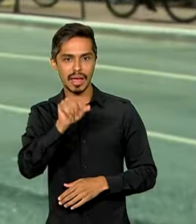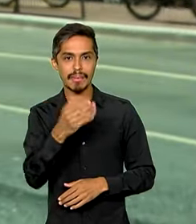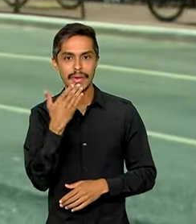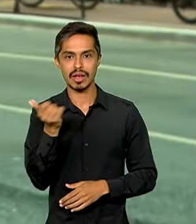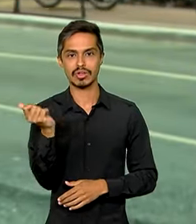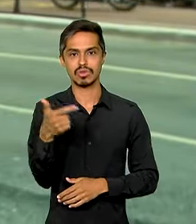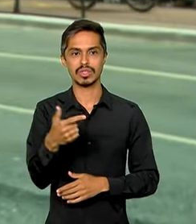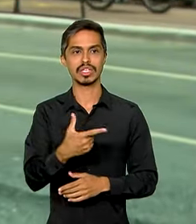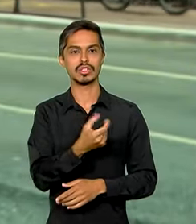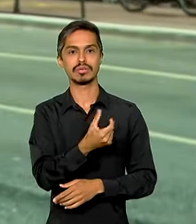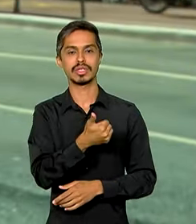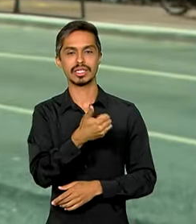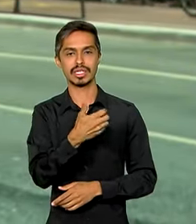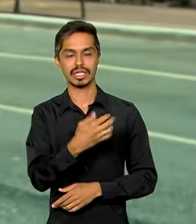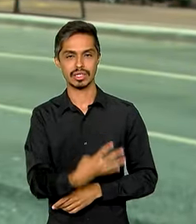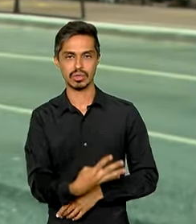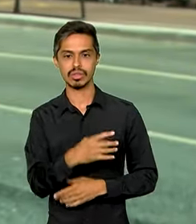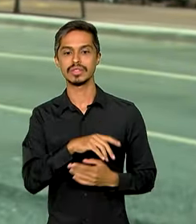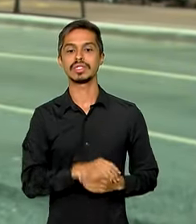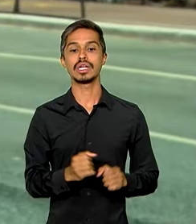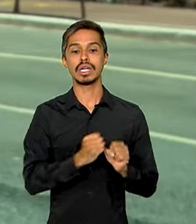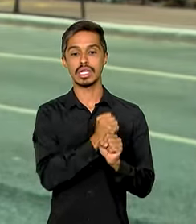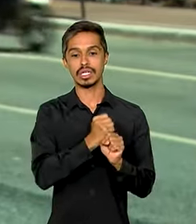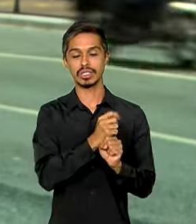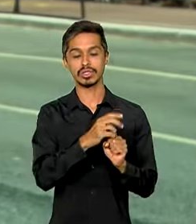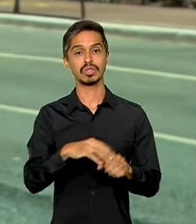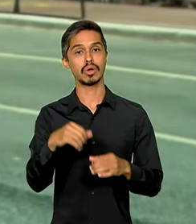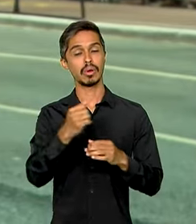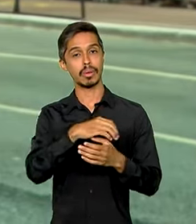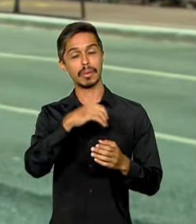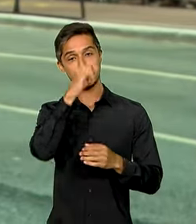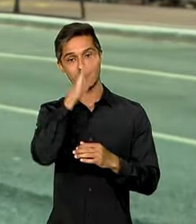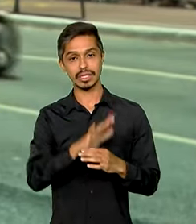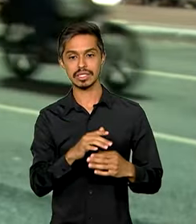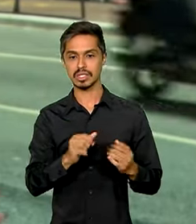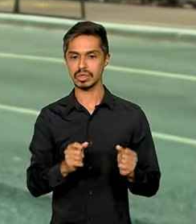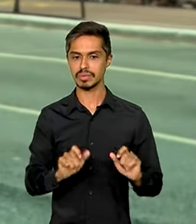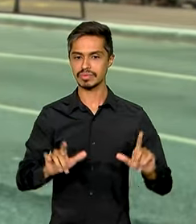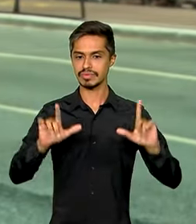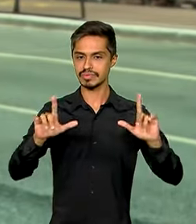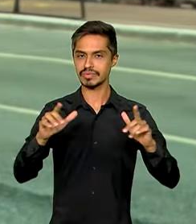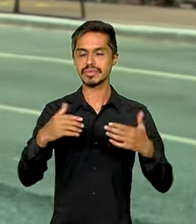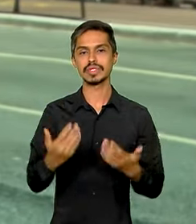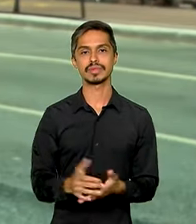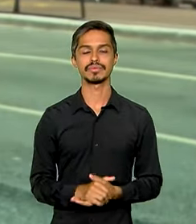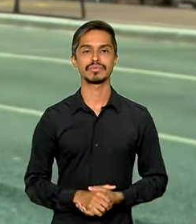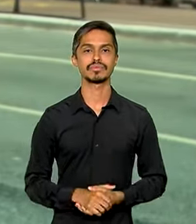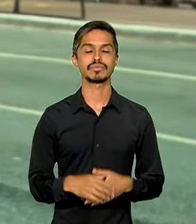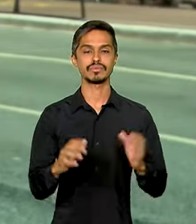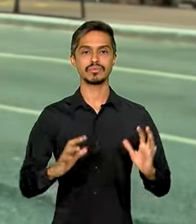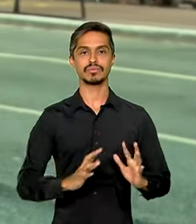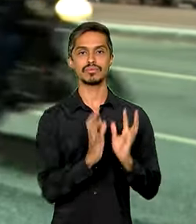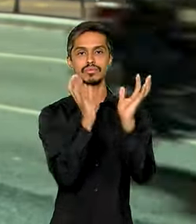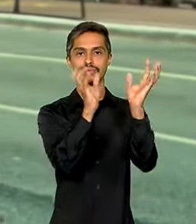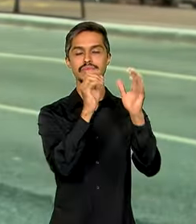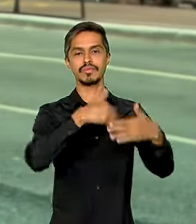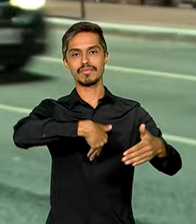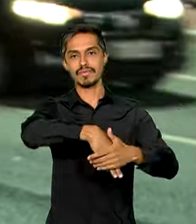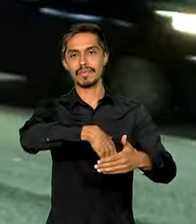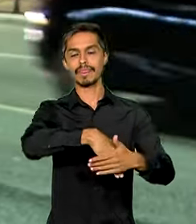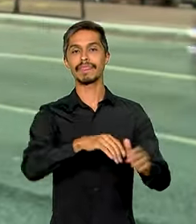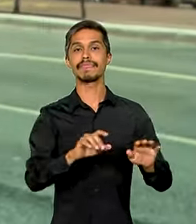que o de 2014, ano em que o Brasil sediou a Copa do Mundo. No ano passado, os turistas estrangeiros